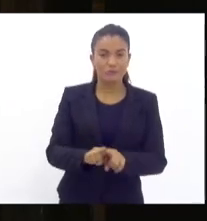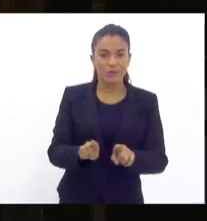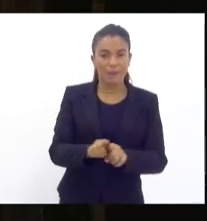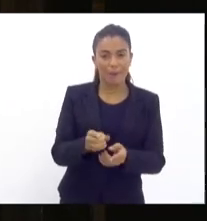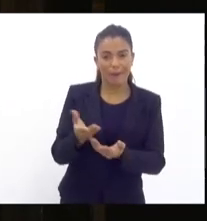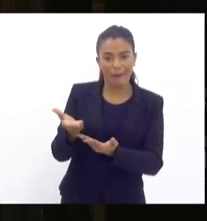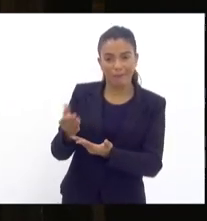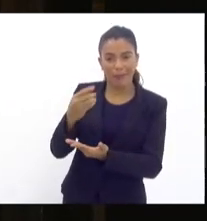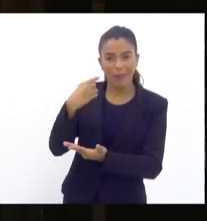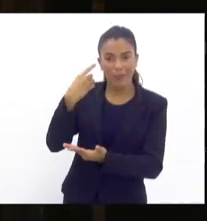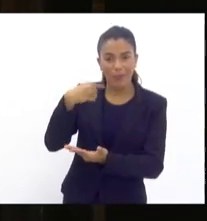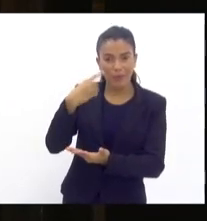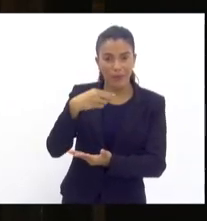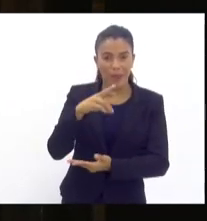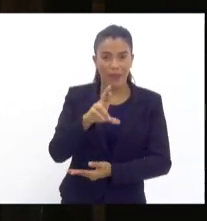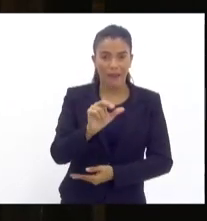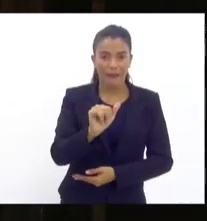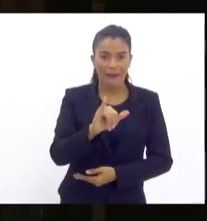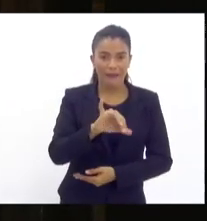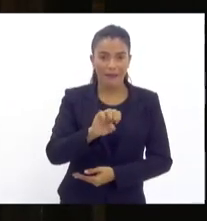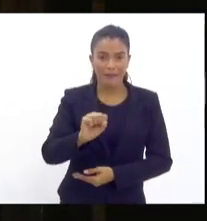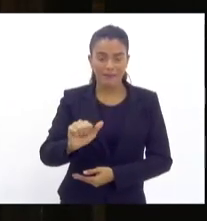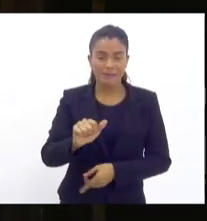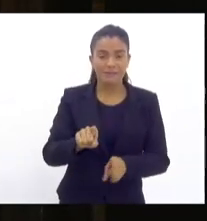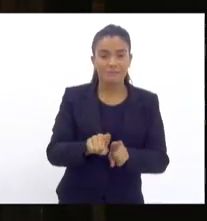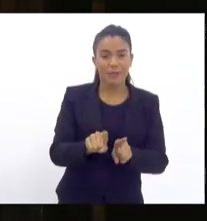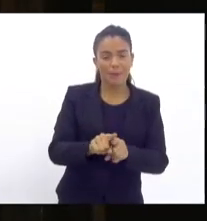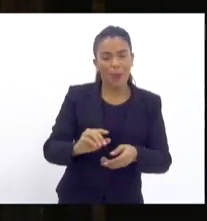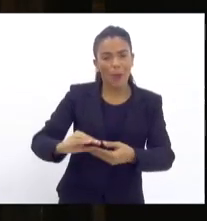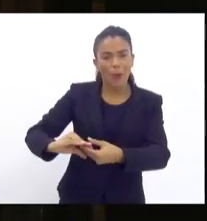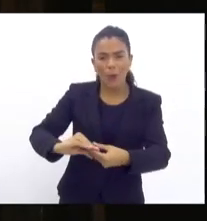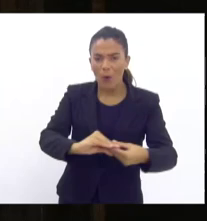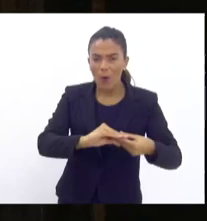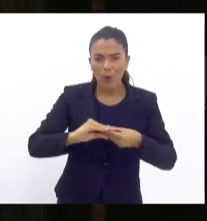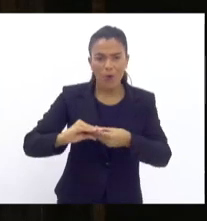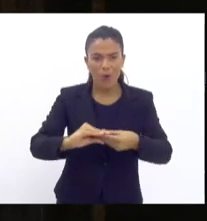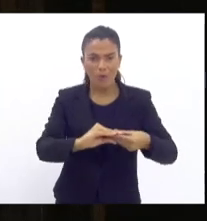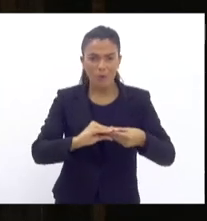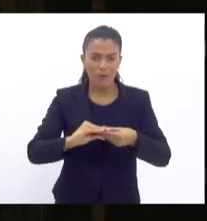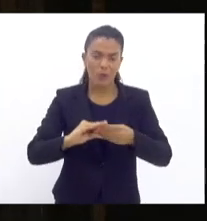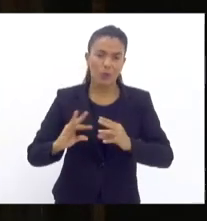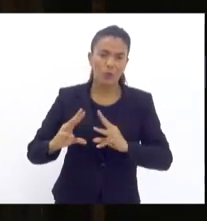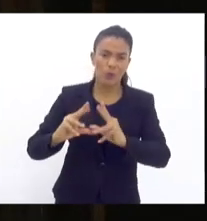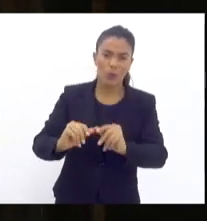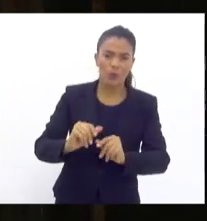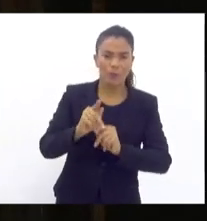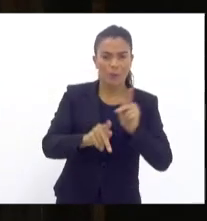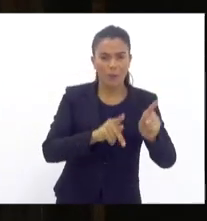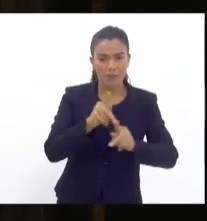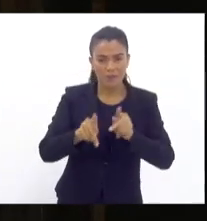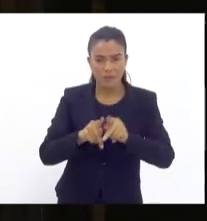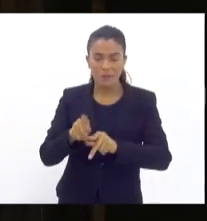doutora Raíssa, cumprimentando os delegados, coronel Segala, cumprimentando os oficiais da Polícia Militar, população.